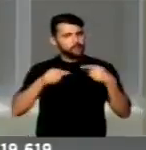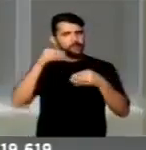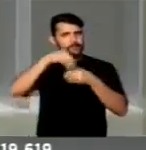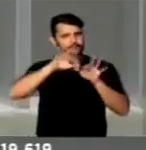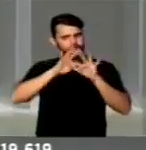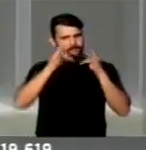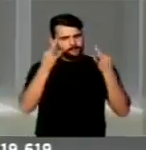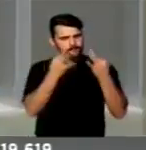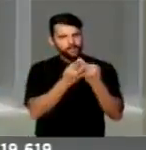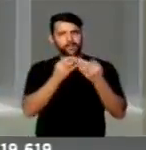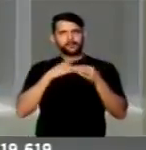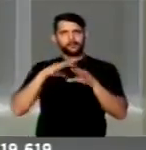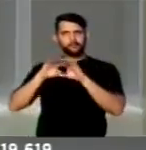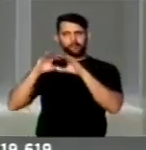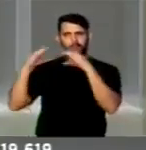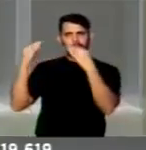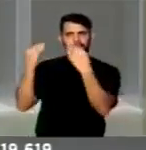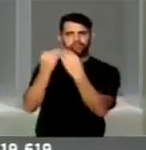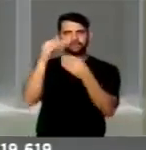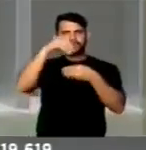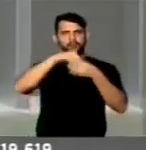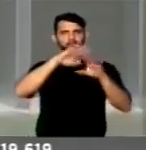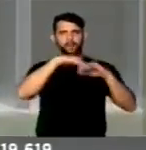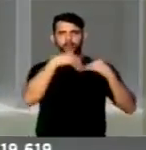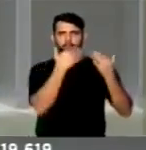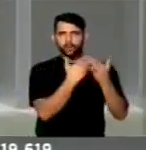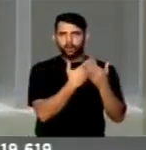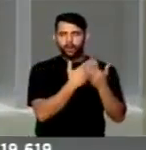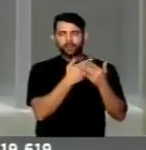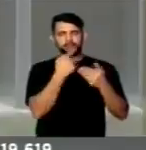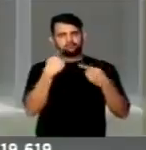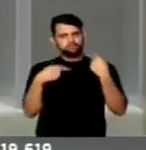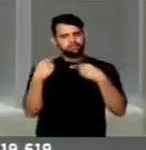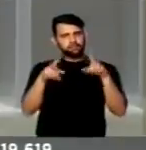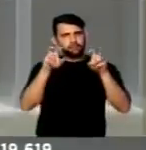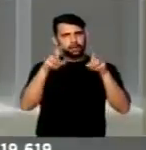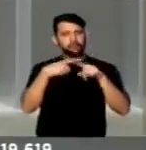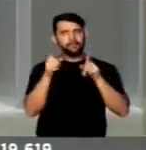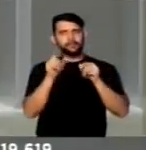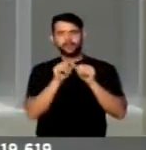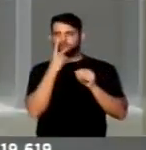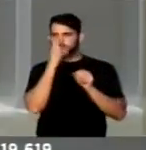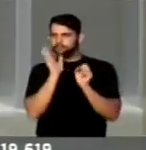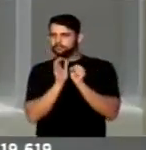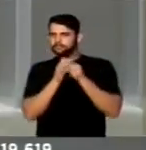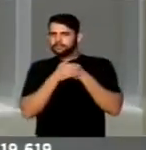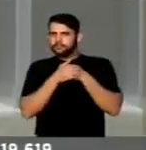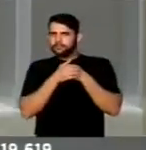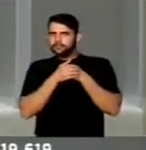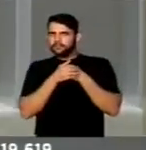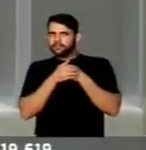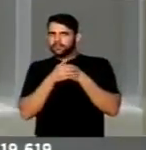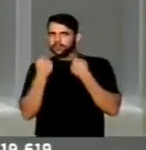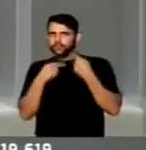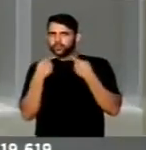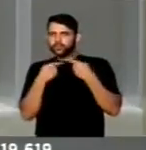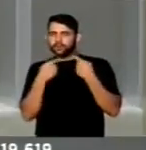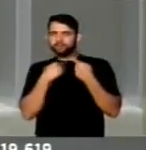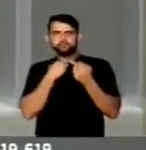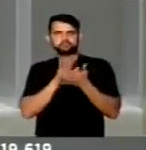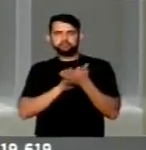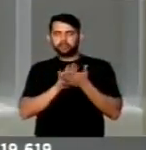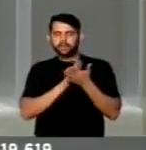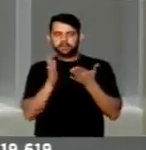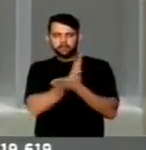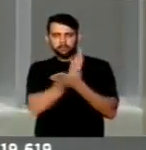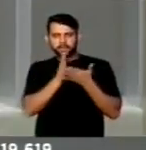famílias, na comunidade e na escola. Mas o obscurantismo é tão grande que até